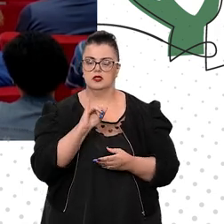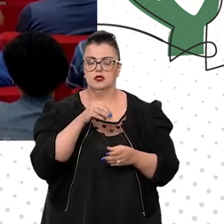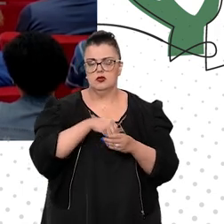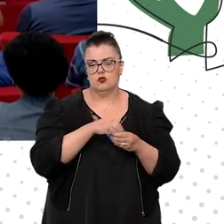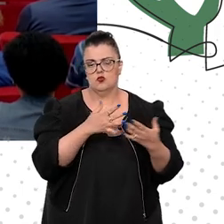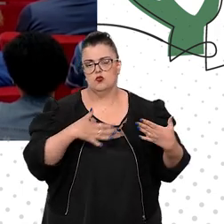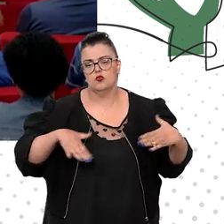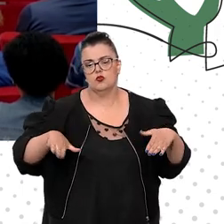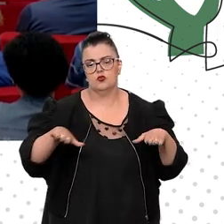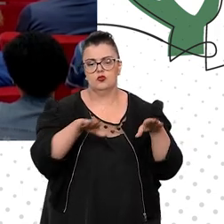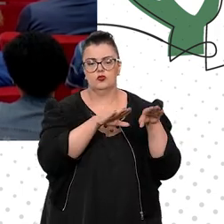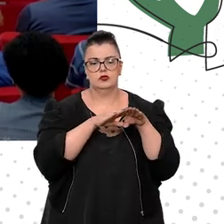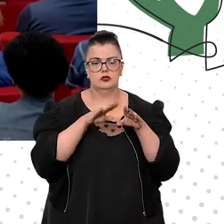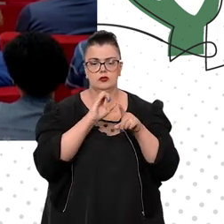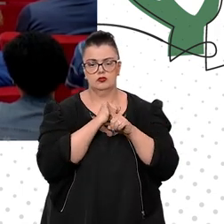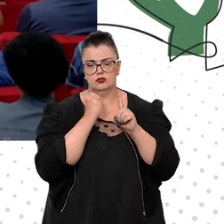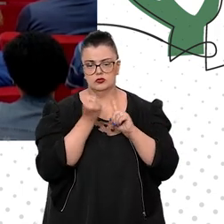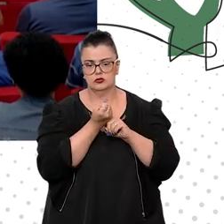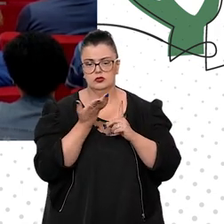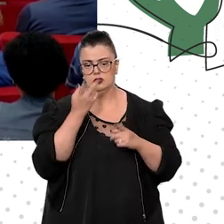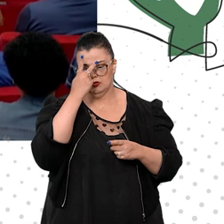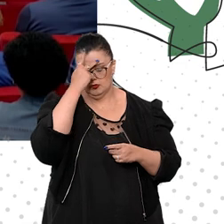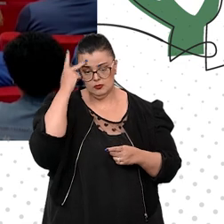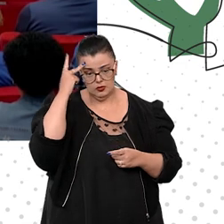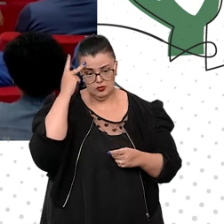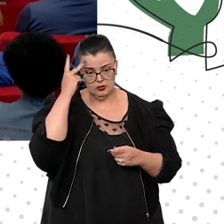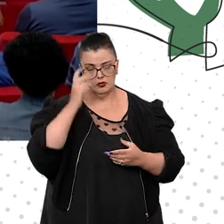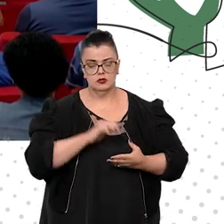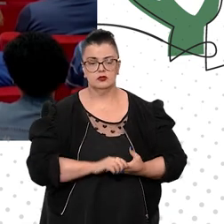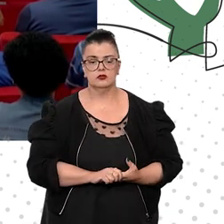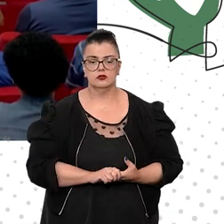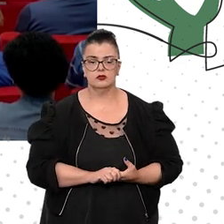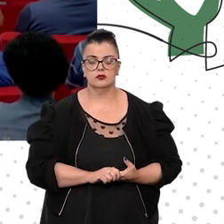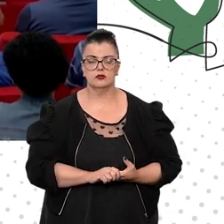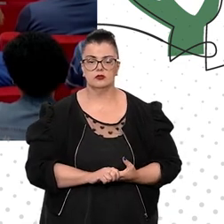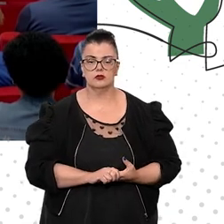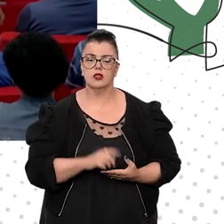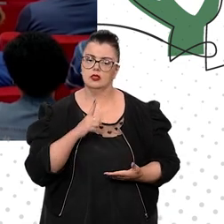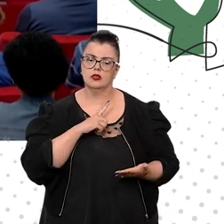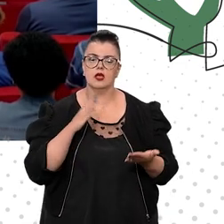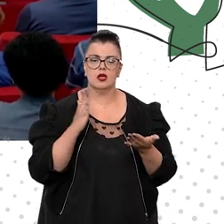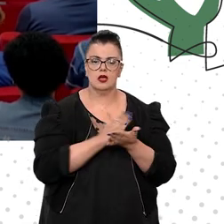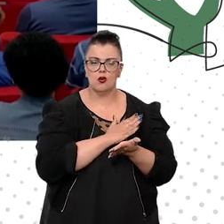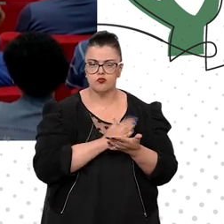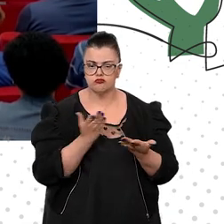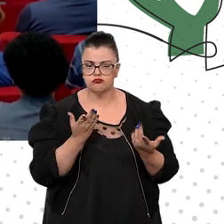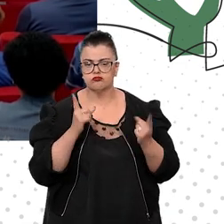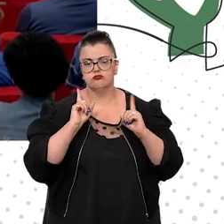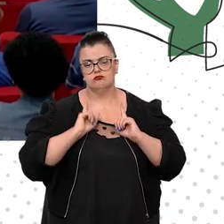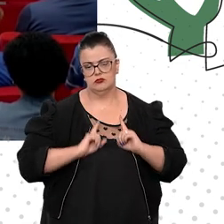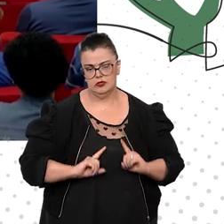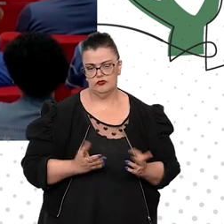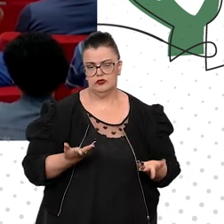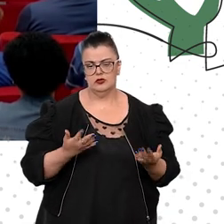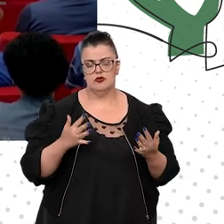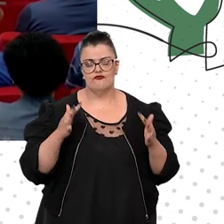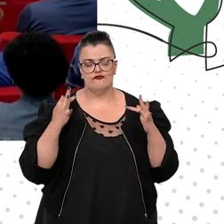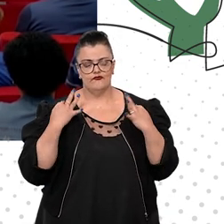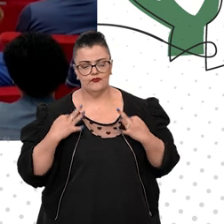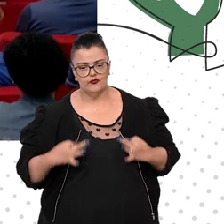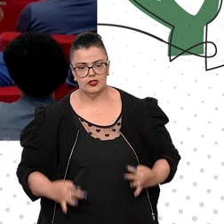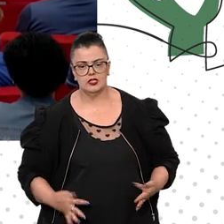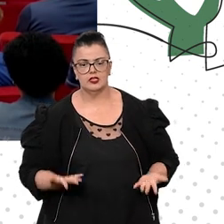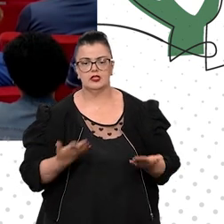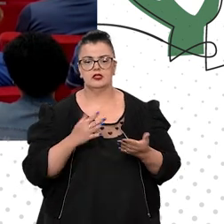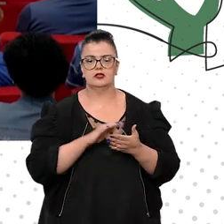especialmente das pessoas com algum tipo de deficiência, seja física, seja